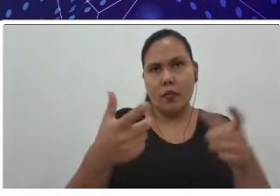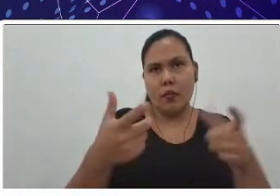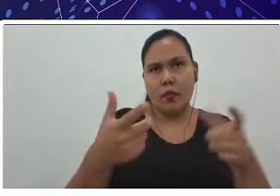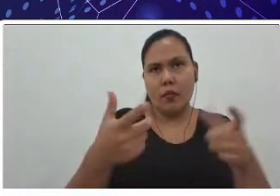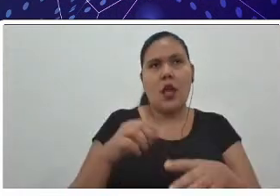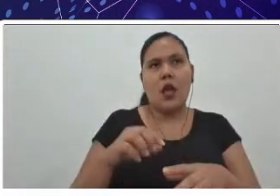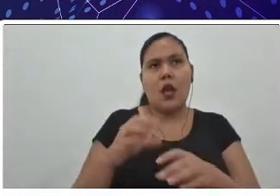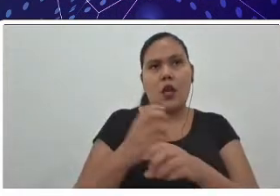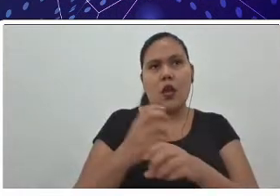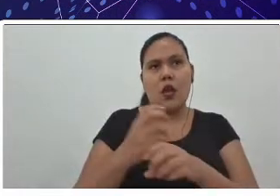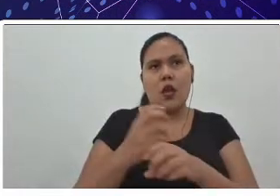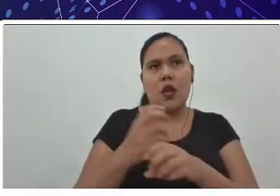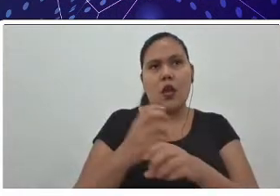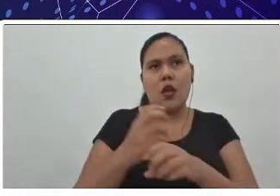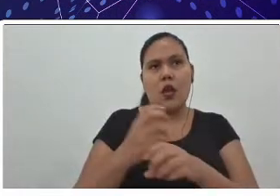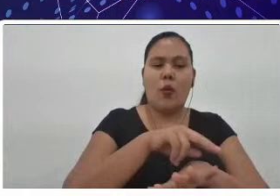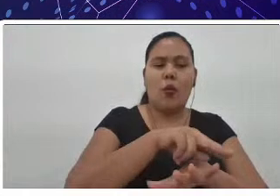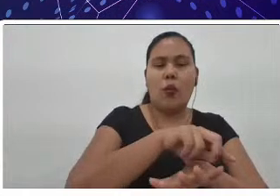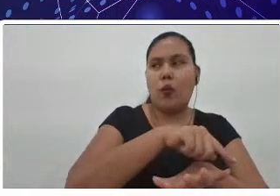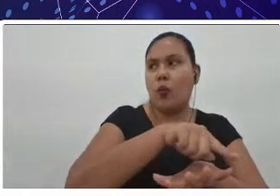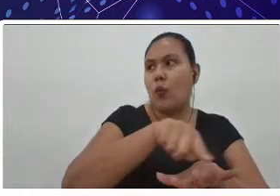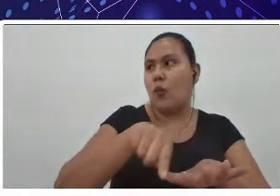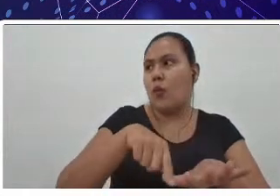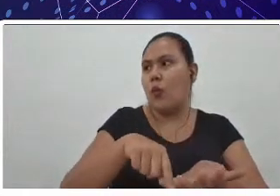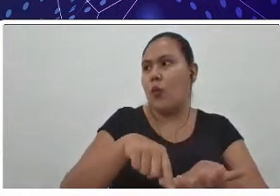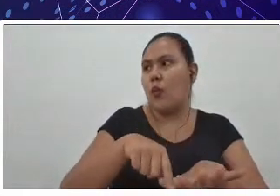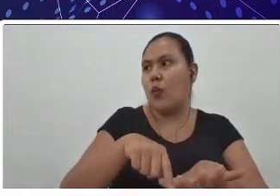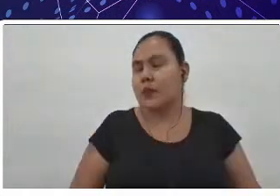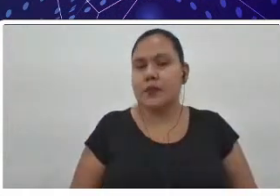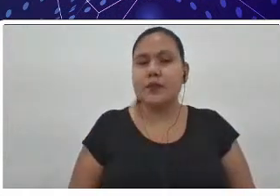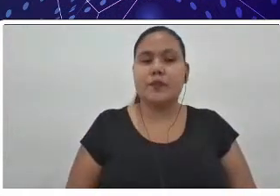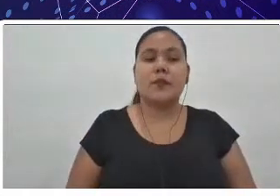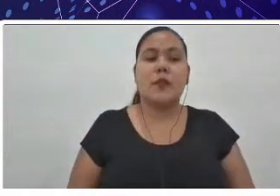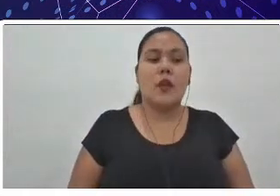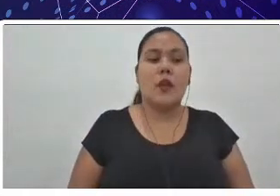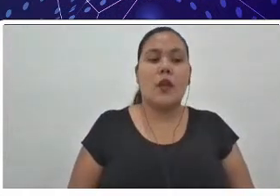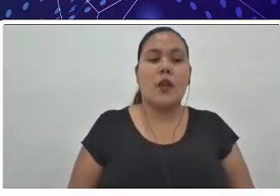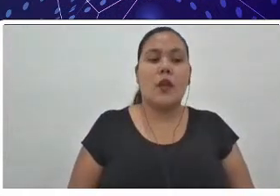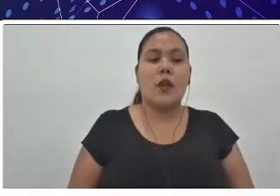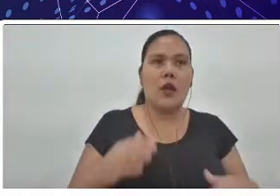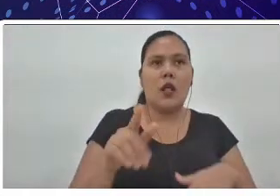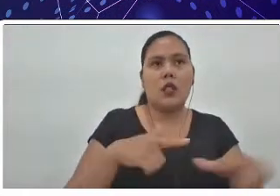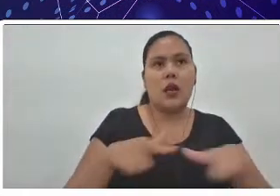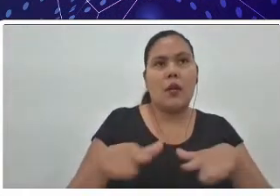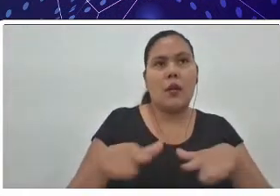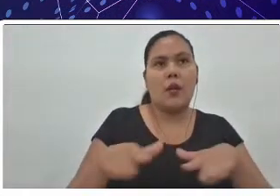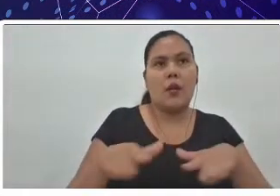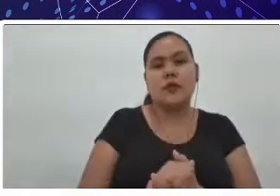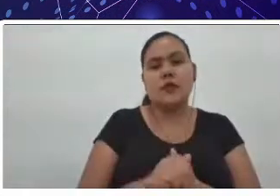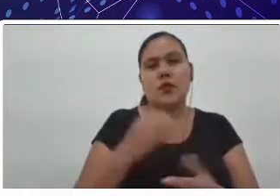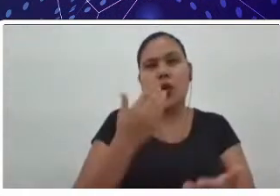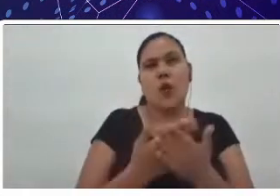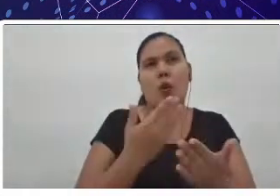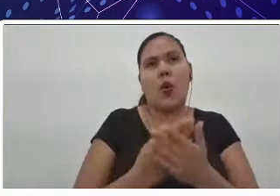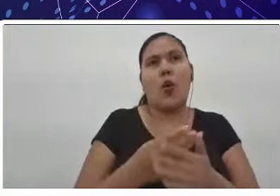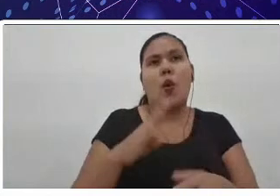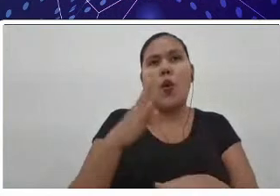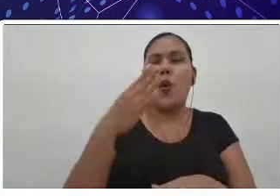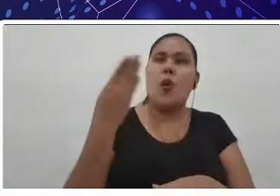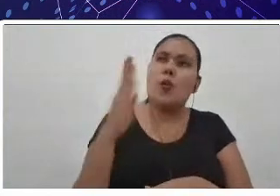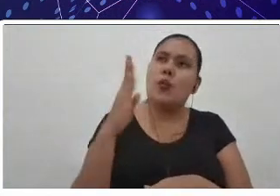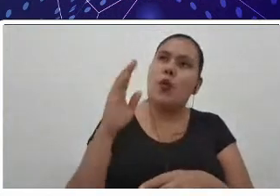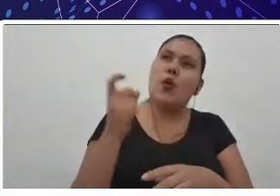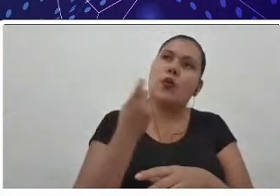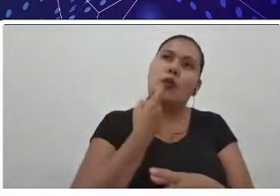na ecologia, como eu coloquei anteriormente, seja para você trabalhar na ictiologia, que é a parte de estudo de biologia de peixes, seja para você